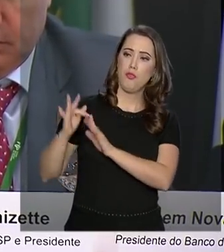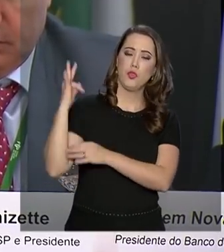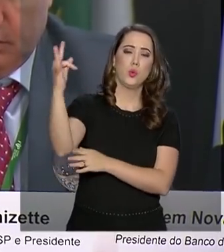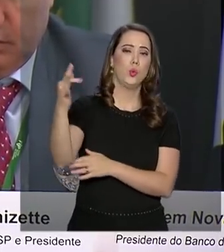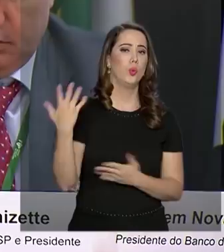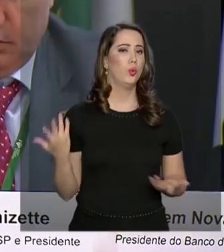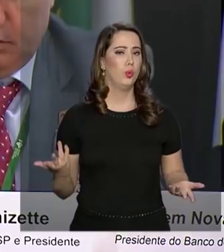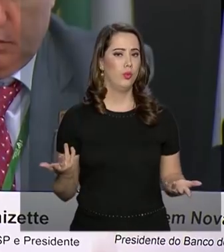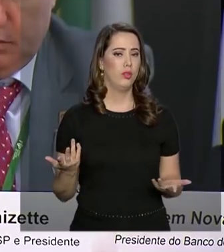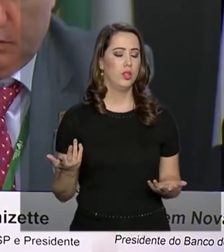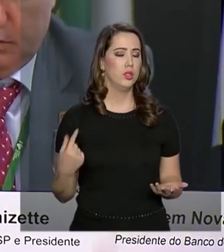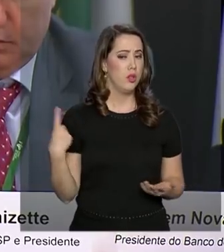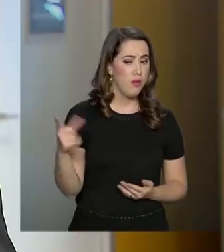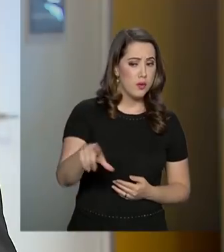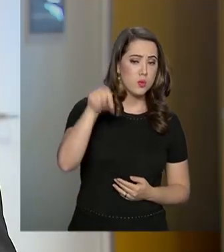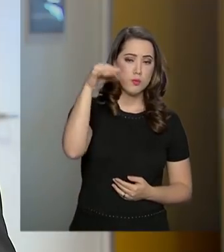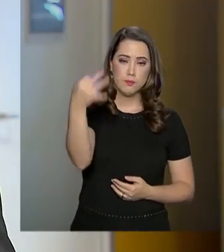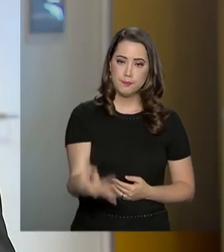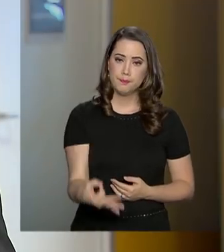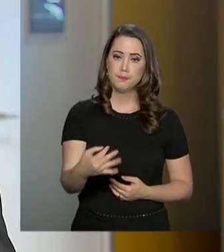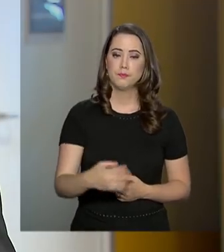e nós vamos tomar a decisão certa.